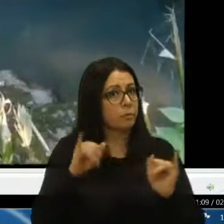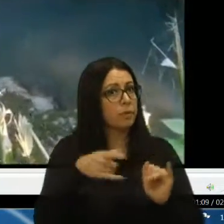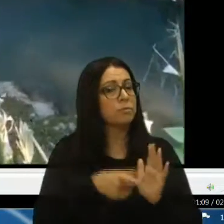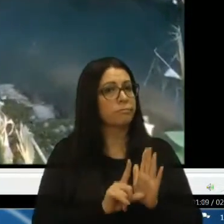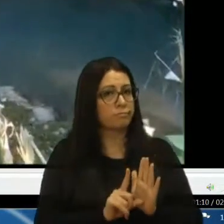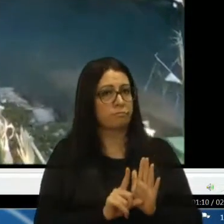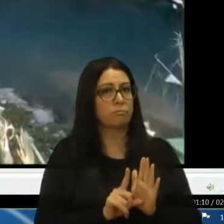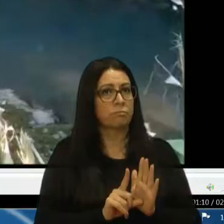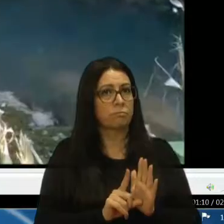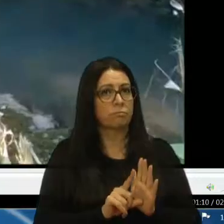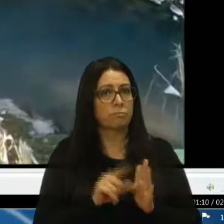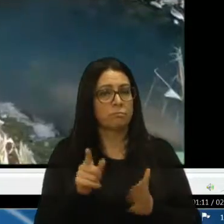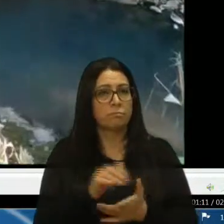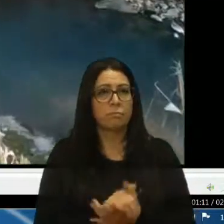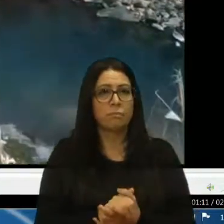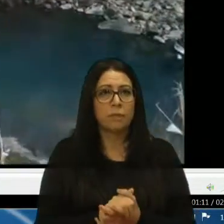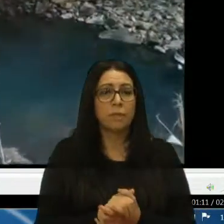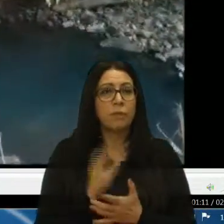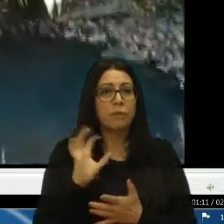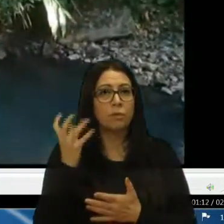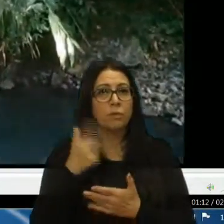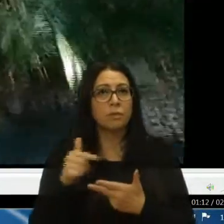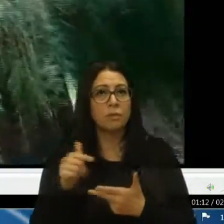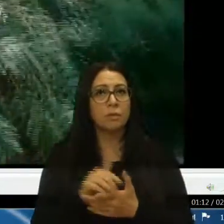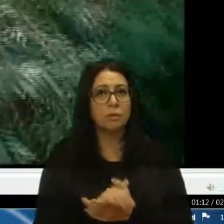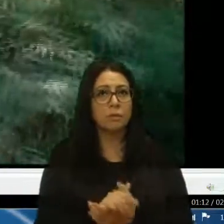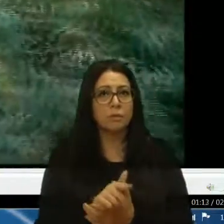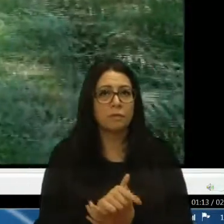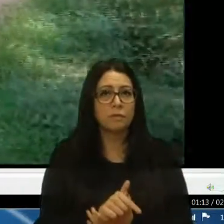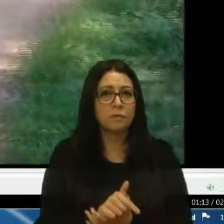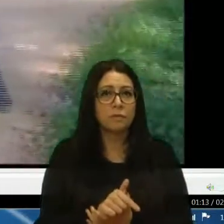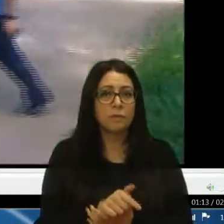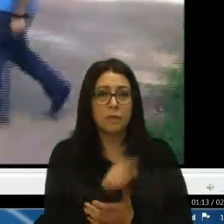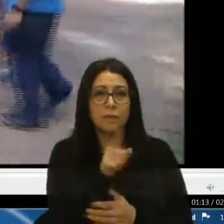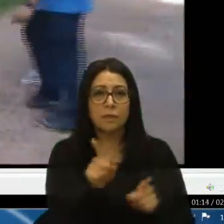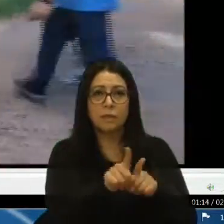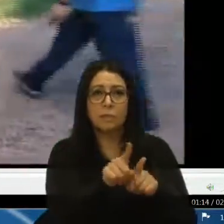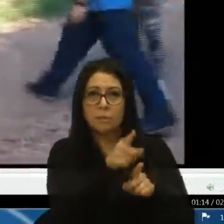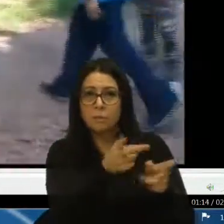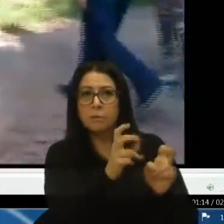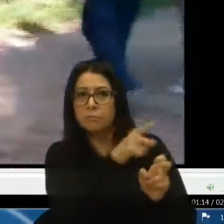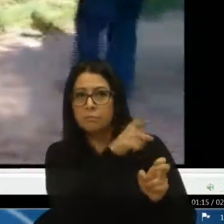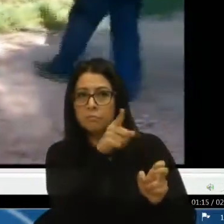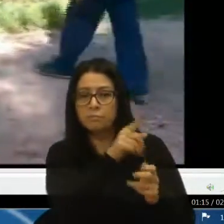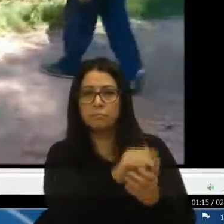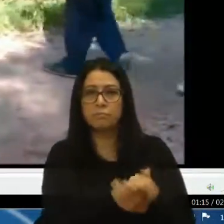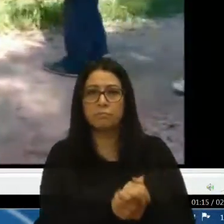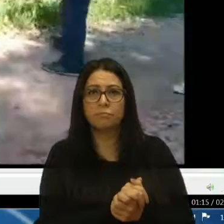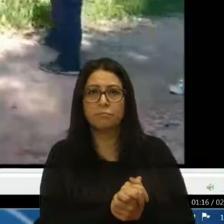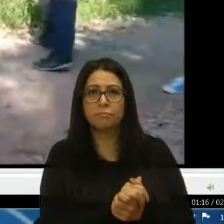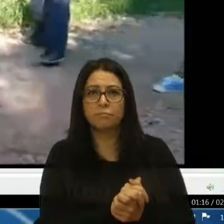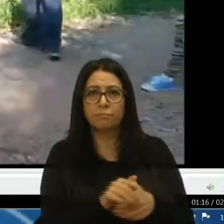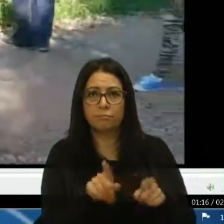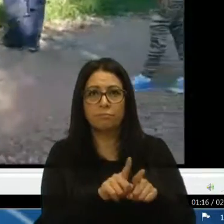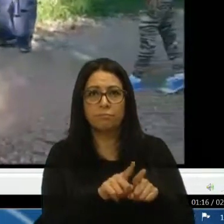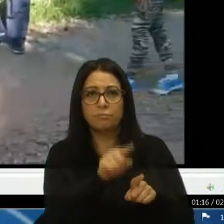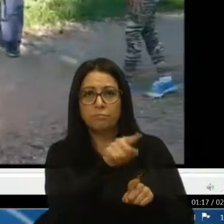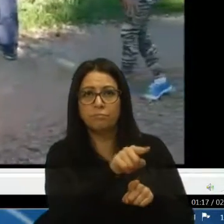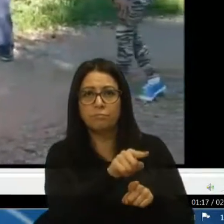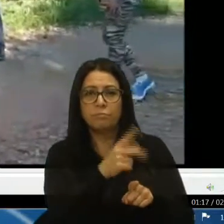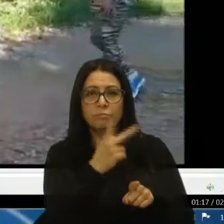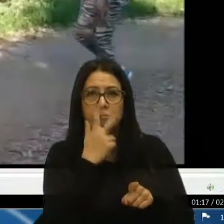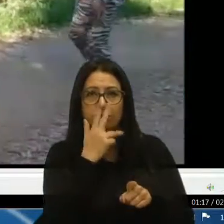ali, para acontecer, se continuar assim, e aqui, também, vocês percebam, aqui, também, a mesma